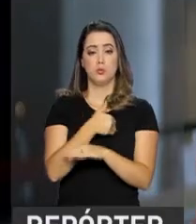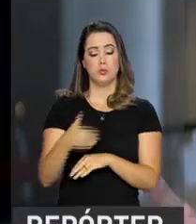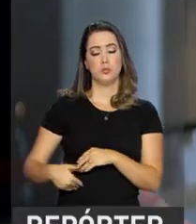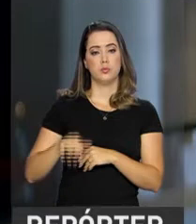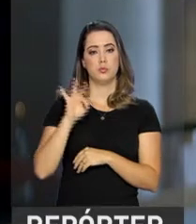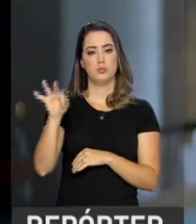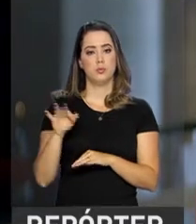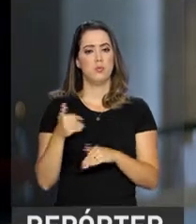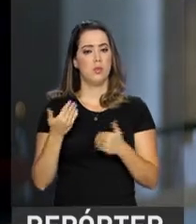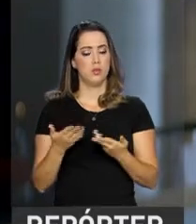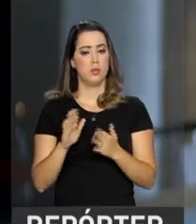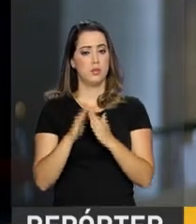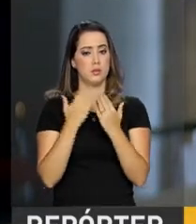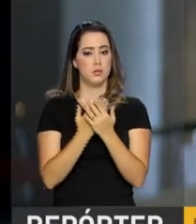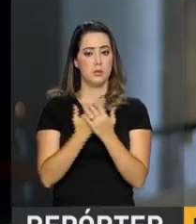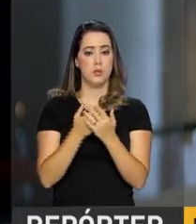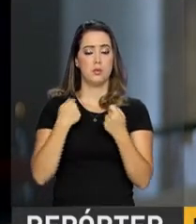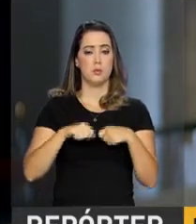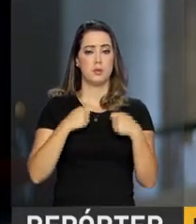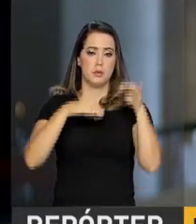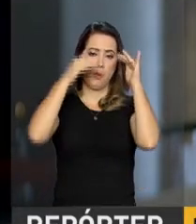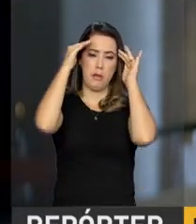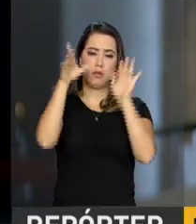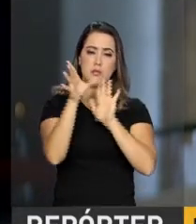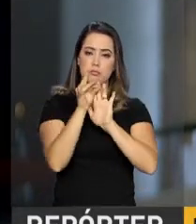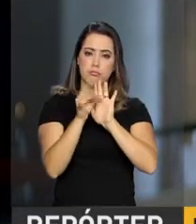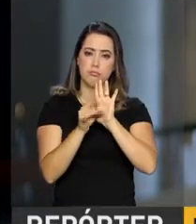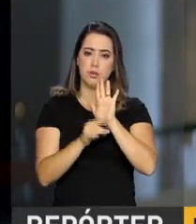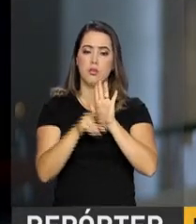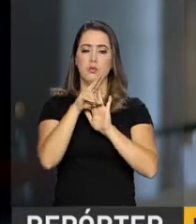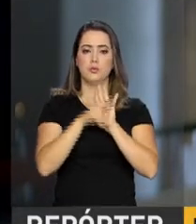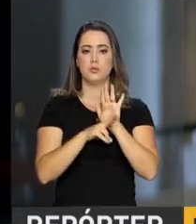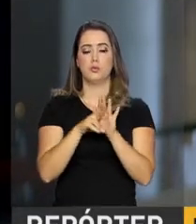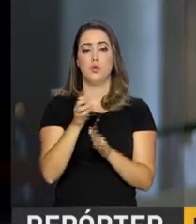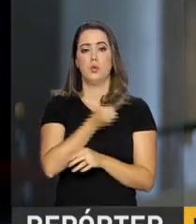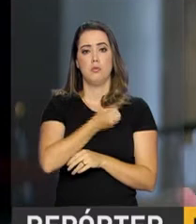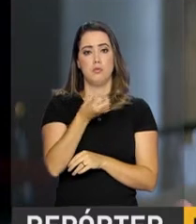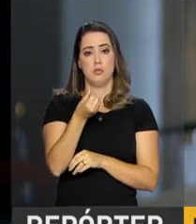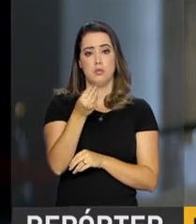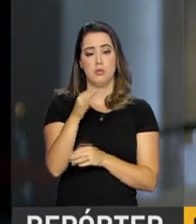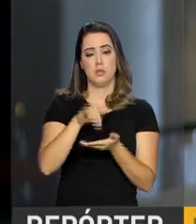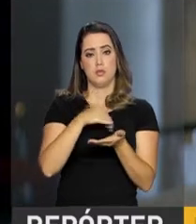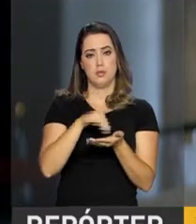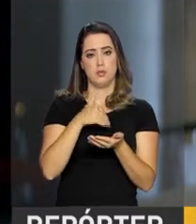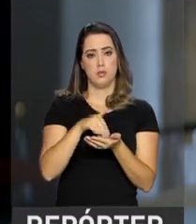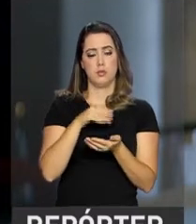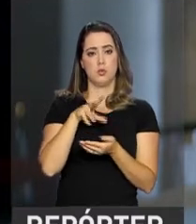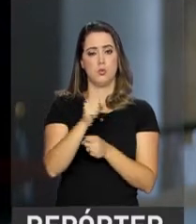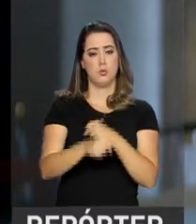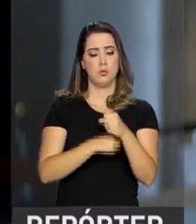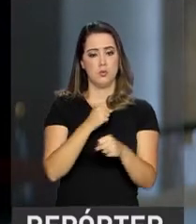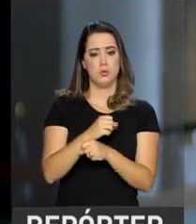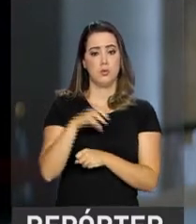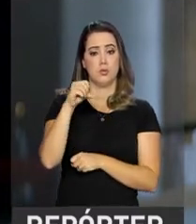Para participar do programa, as escolas têm que cumprir alguns requisitos, como o número mínimo de 60 matrículas em tempo integral por ano